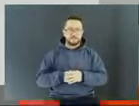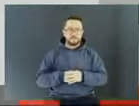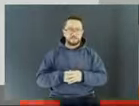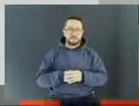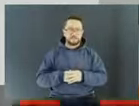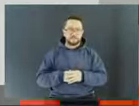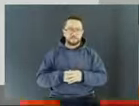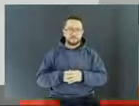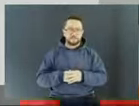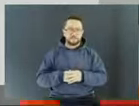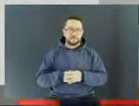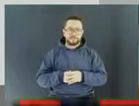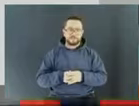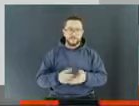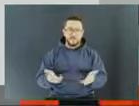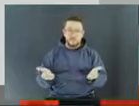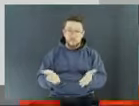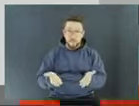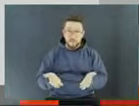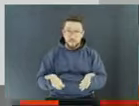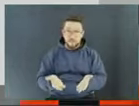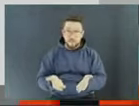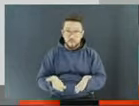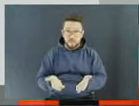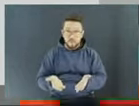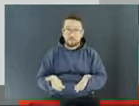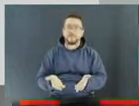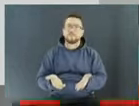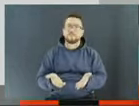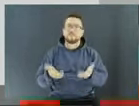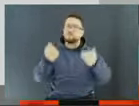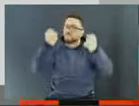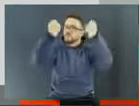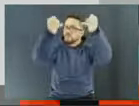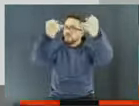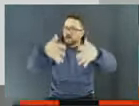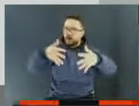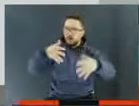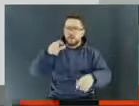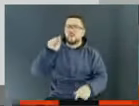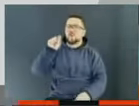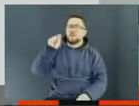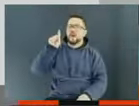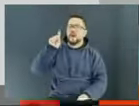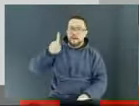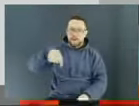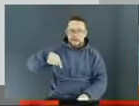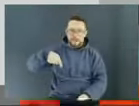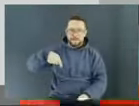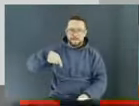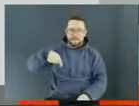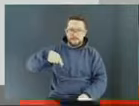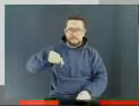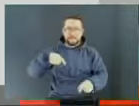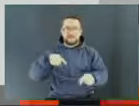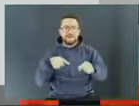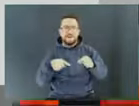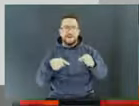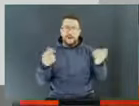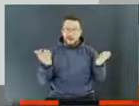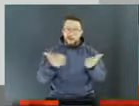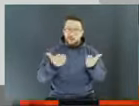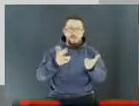Hoje, na verdade, eu vou explicar um pouquinho do que é a Last Mile. Hoje os gargalos já não são mais da logística de grandes cidades,